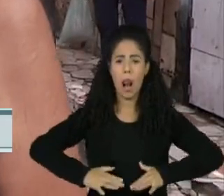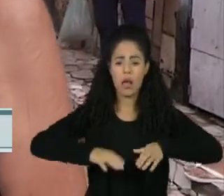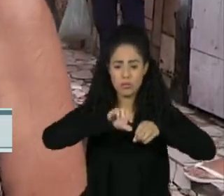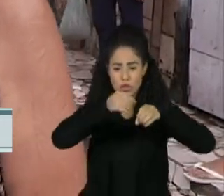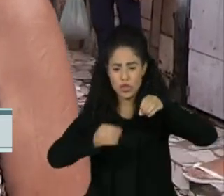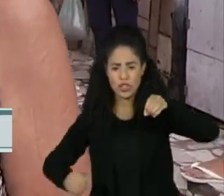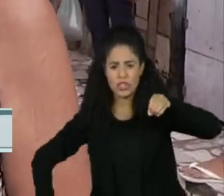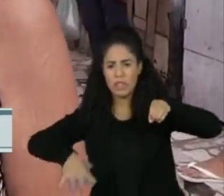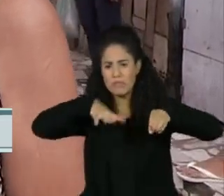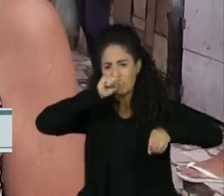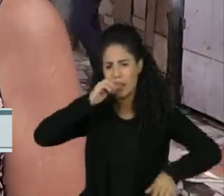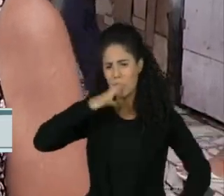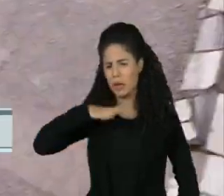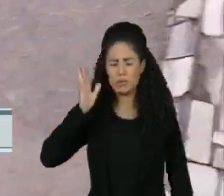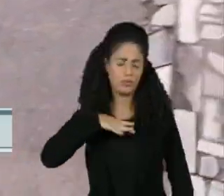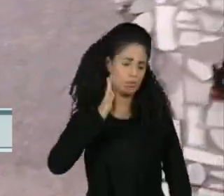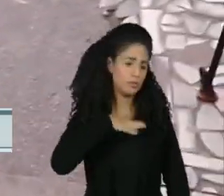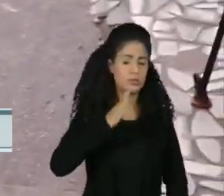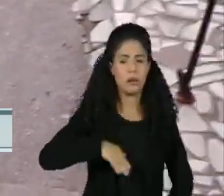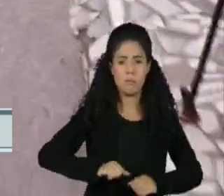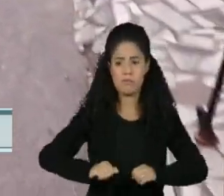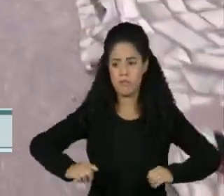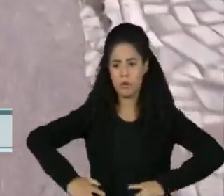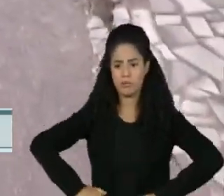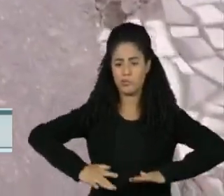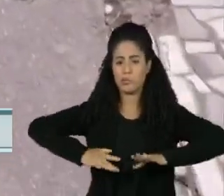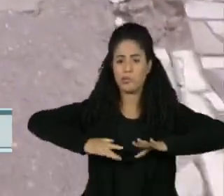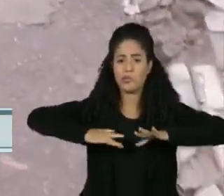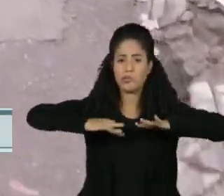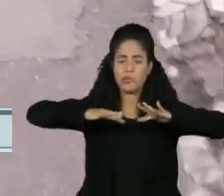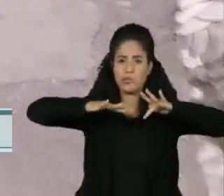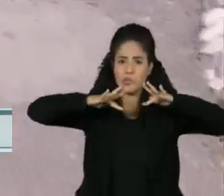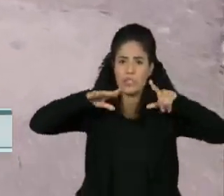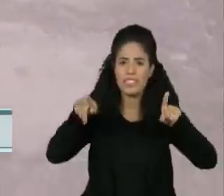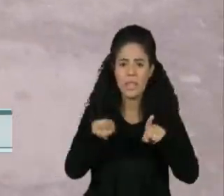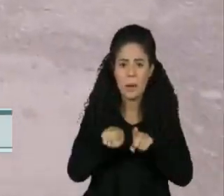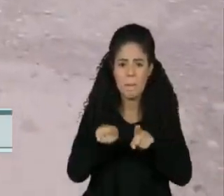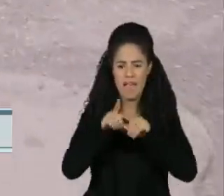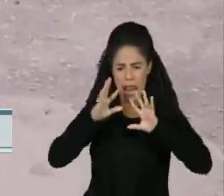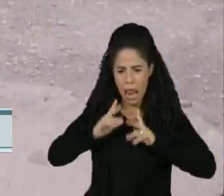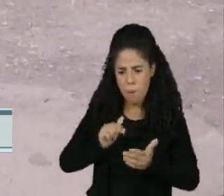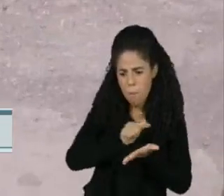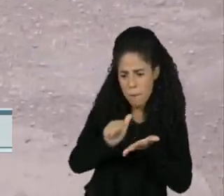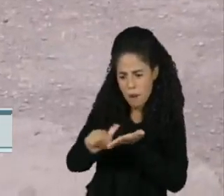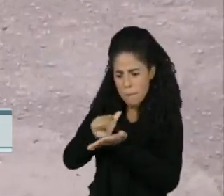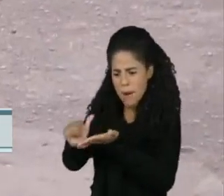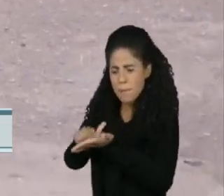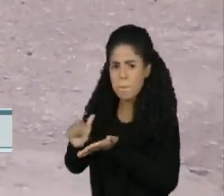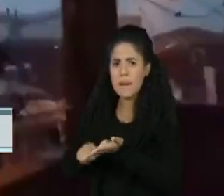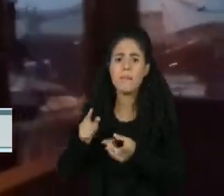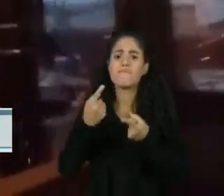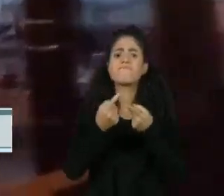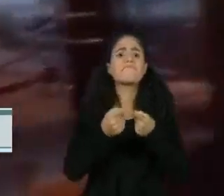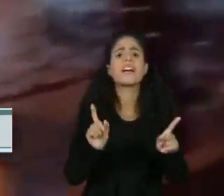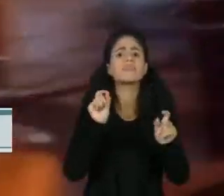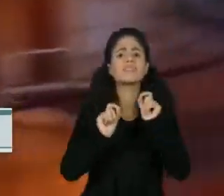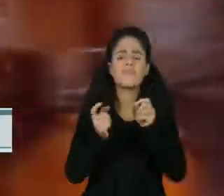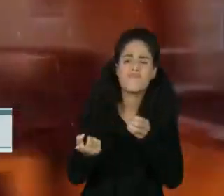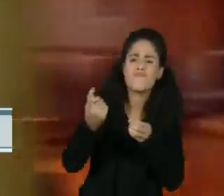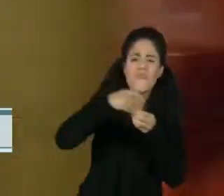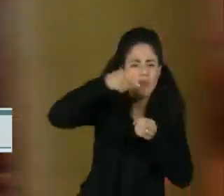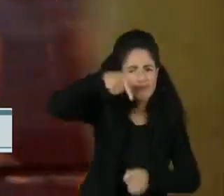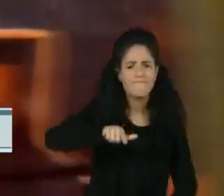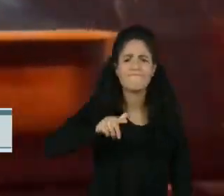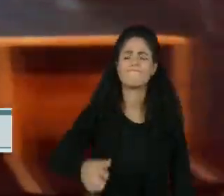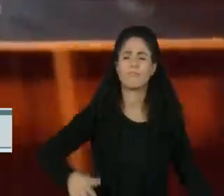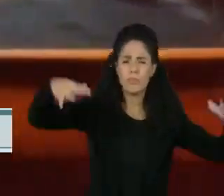sobem e fica o esgoto na rua exposto. Aí a gente tenta limpar as caixas, mas não dá 15 dias e já volta tudo de novo. E se chover,